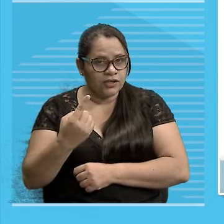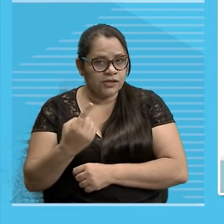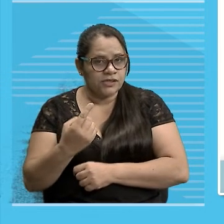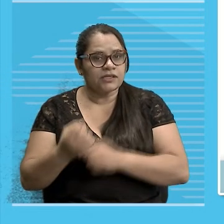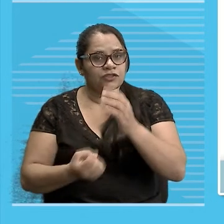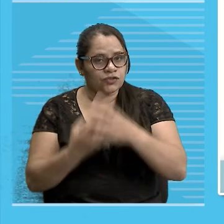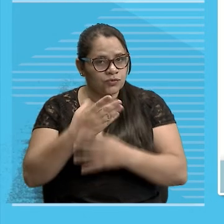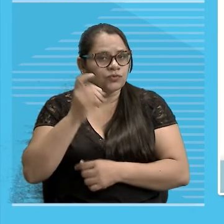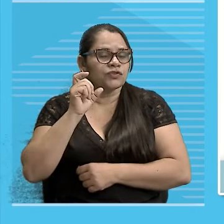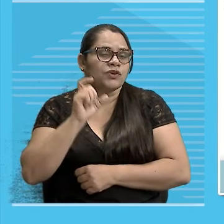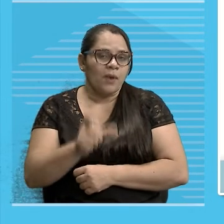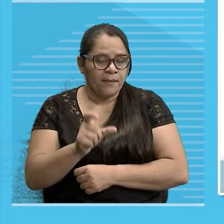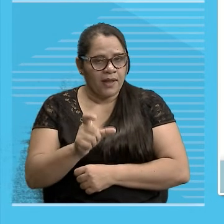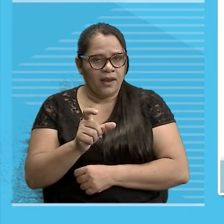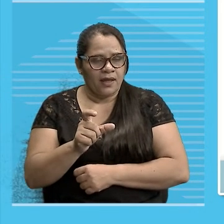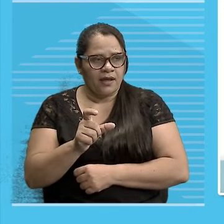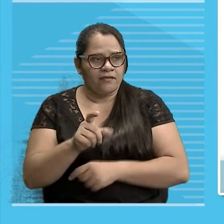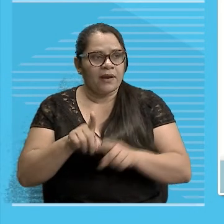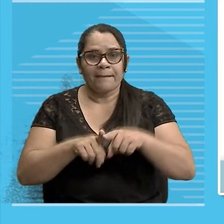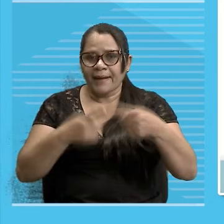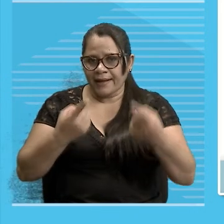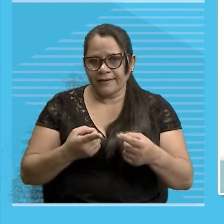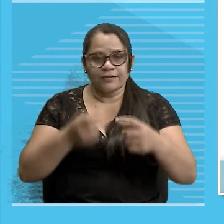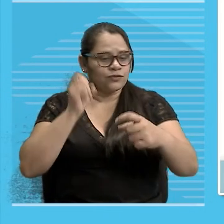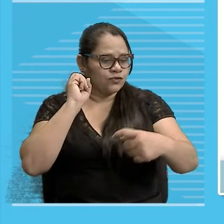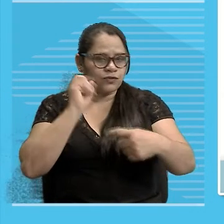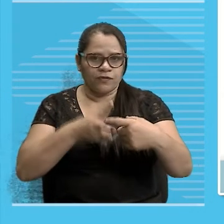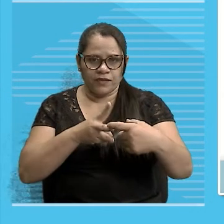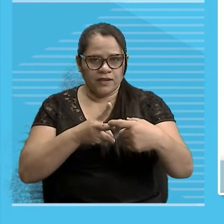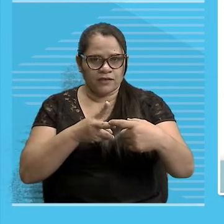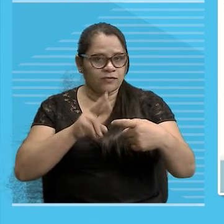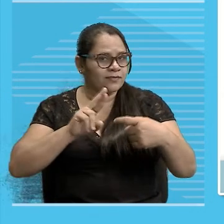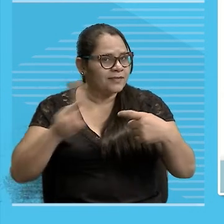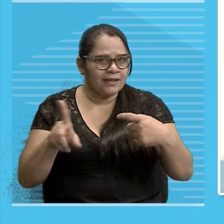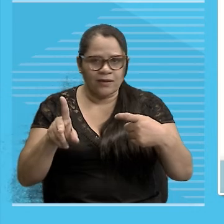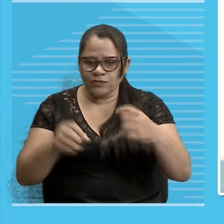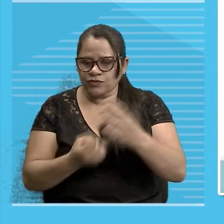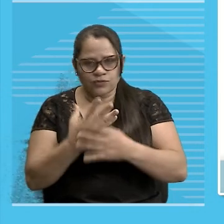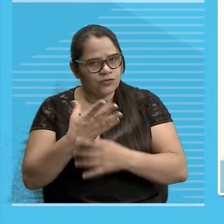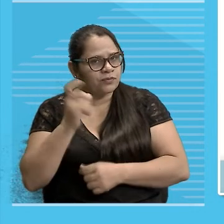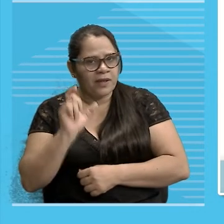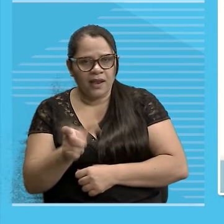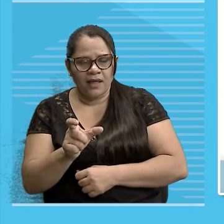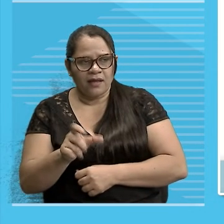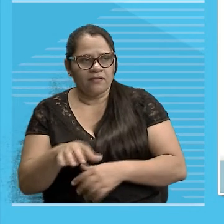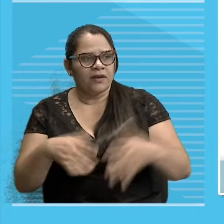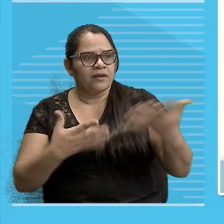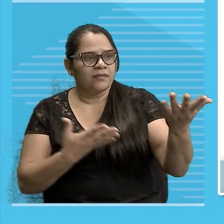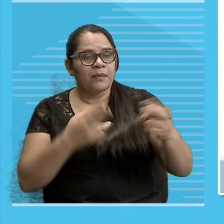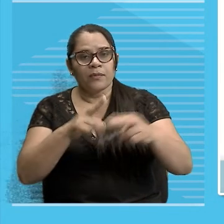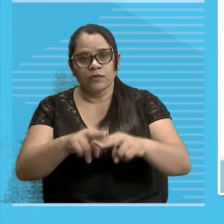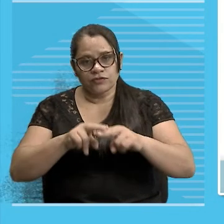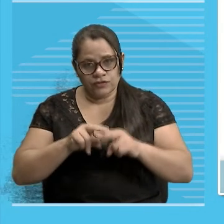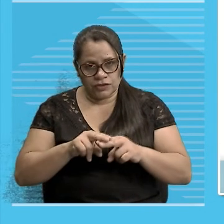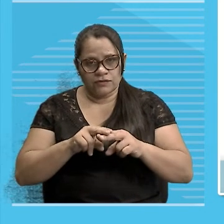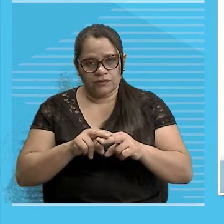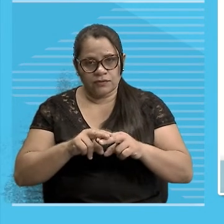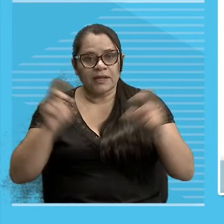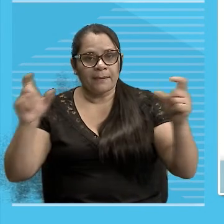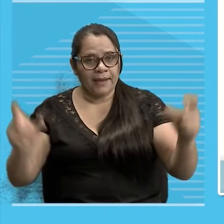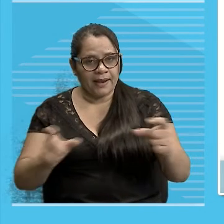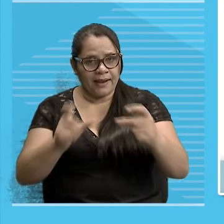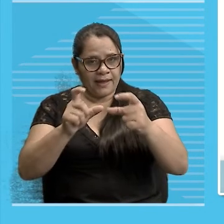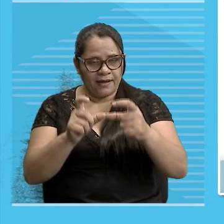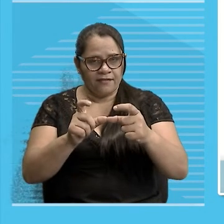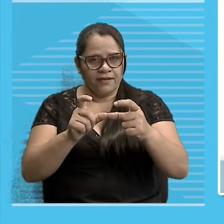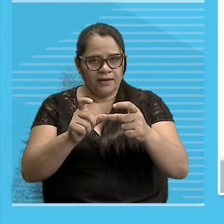Dentro das noções De morfologia Então é por isso Que isso aqui A gente não chama De palavra Composta Composta No sentido Mais